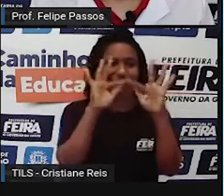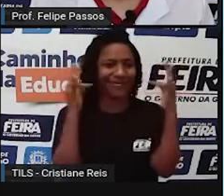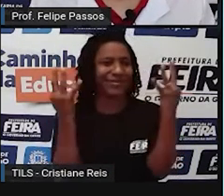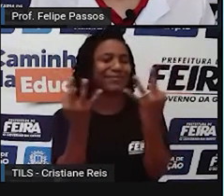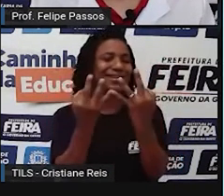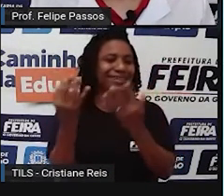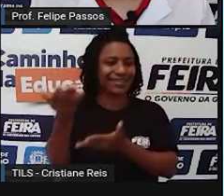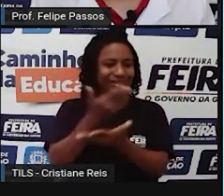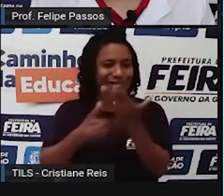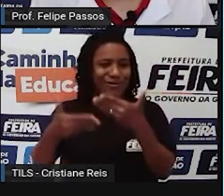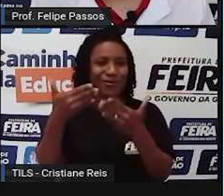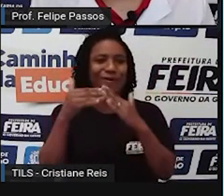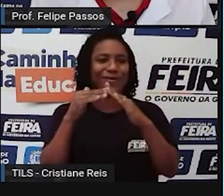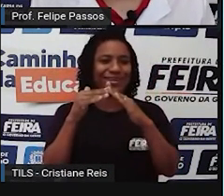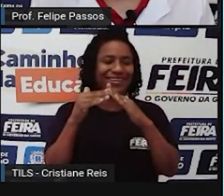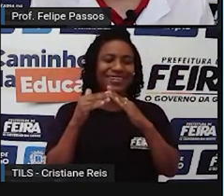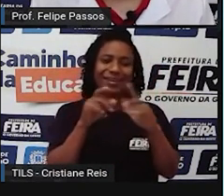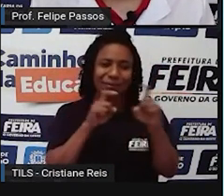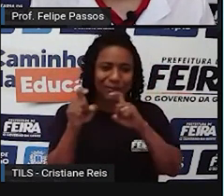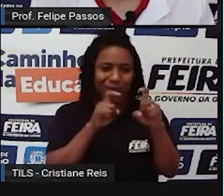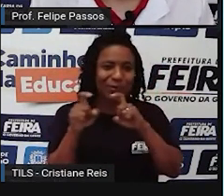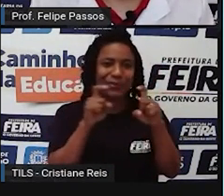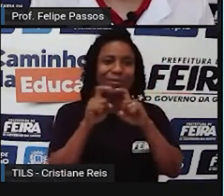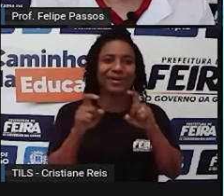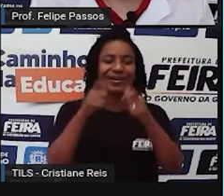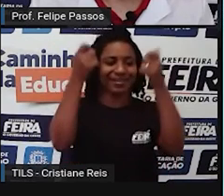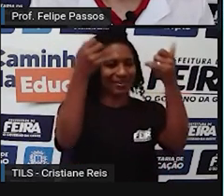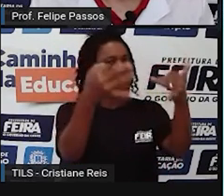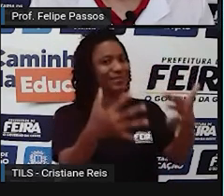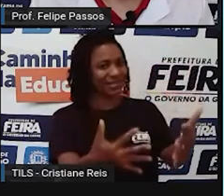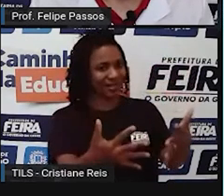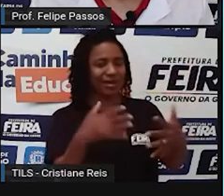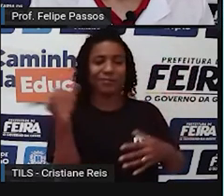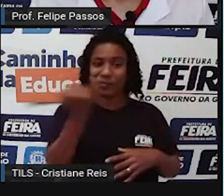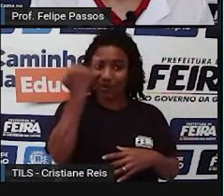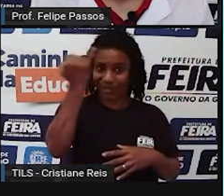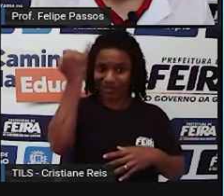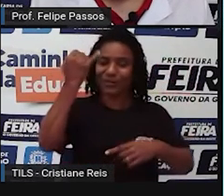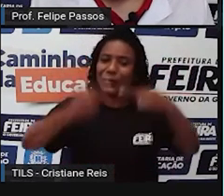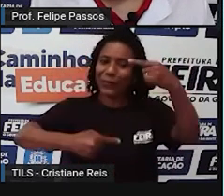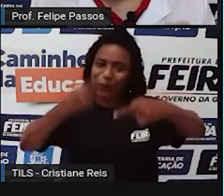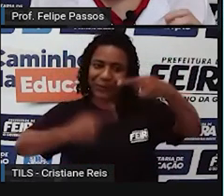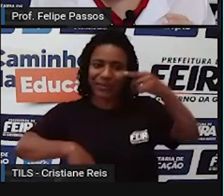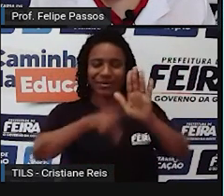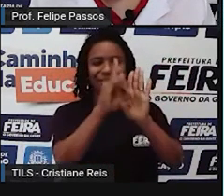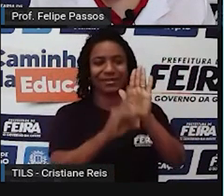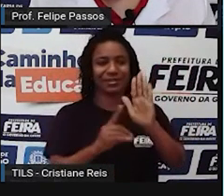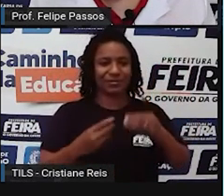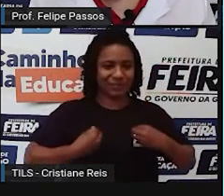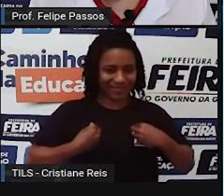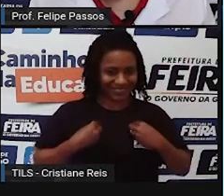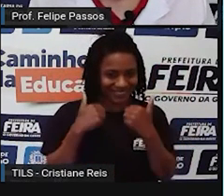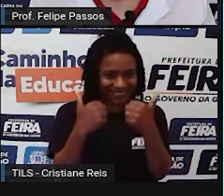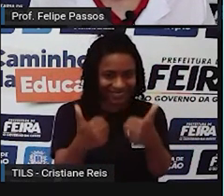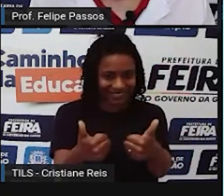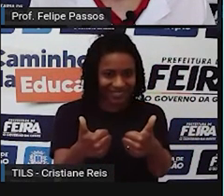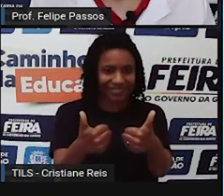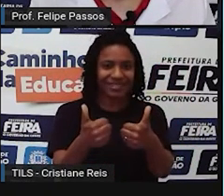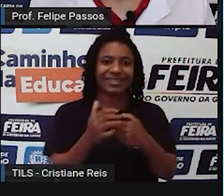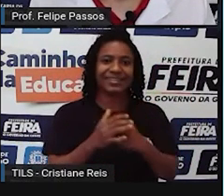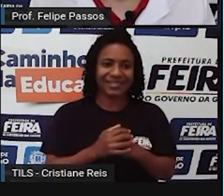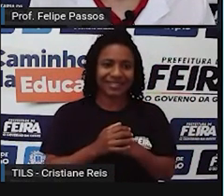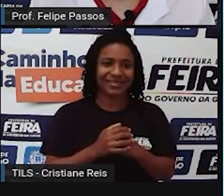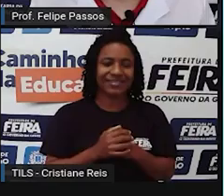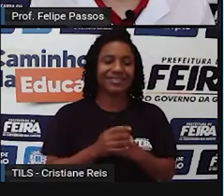sua escola, porque é muito importante a gente conhecer mais e debater direitos humanos. Certo? Na próxima